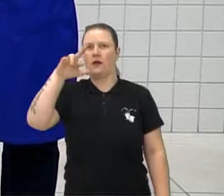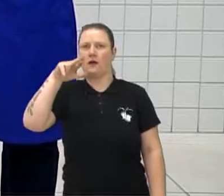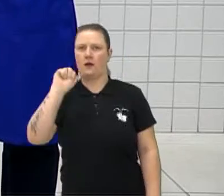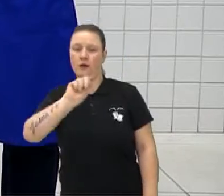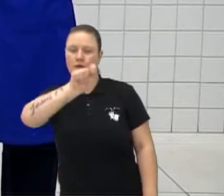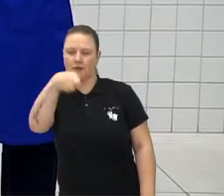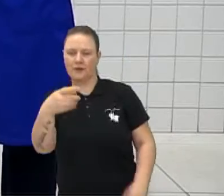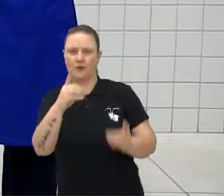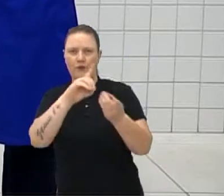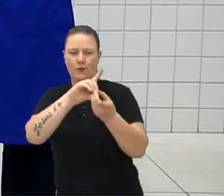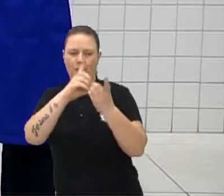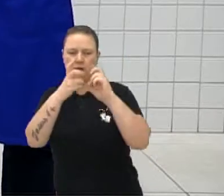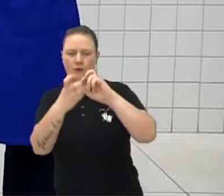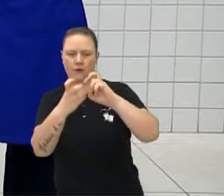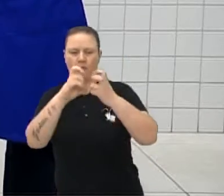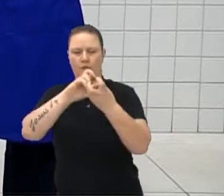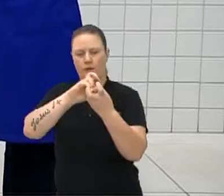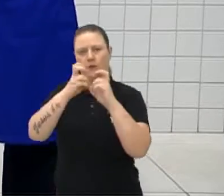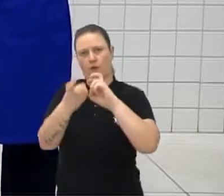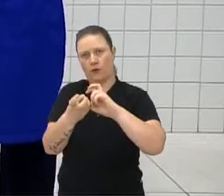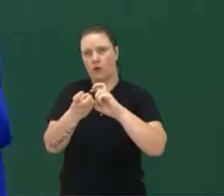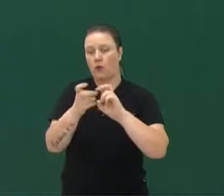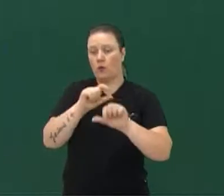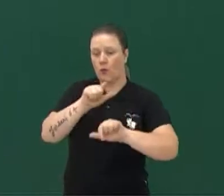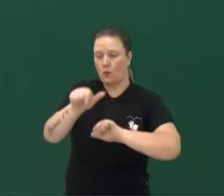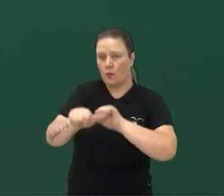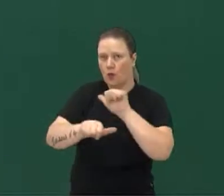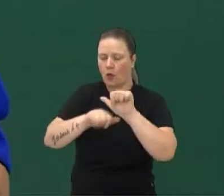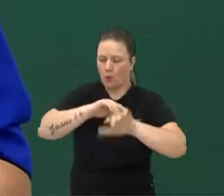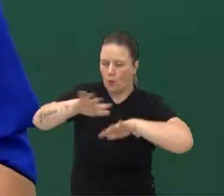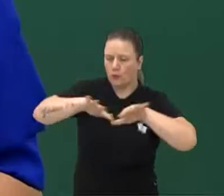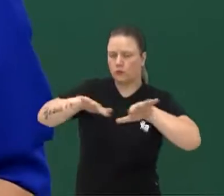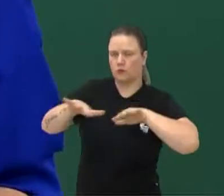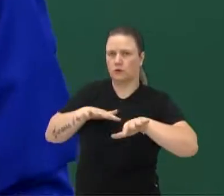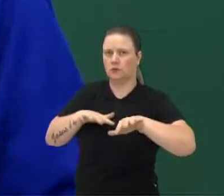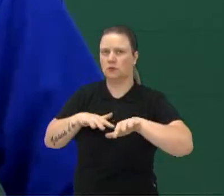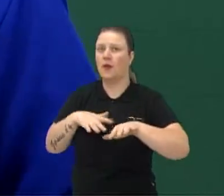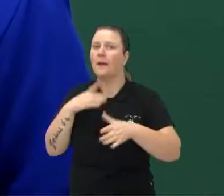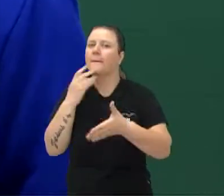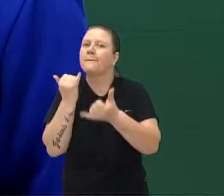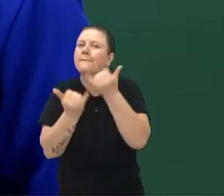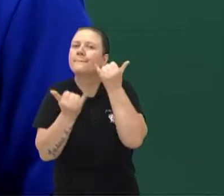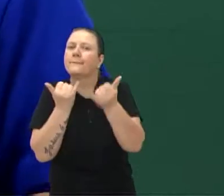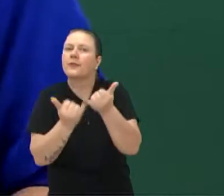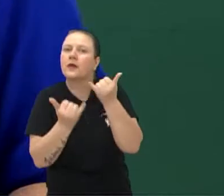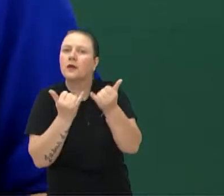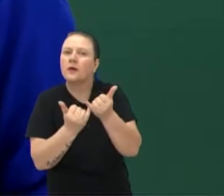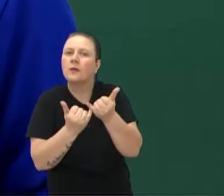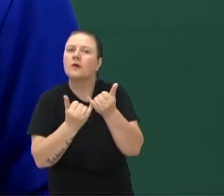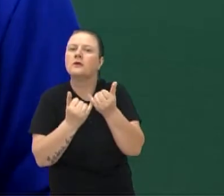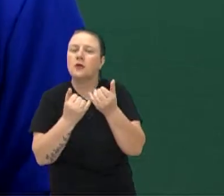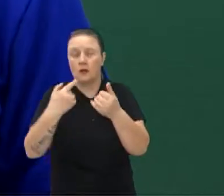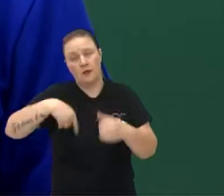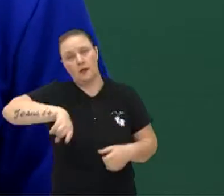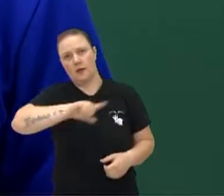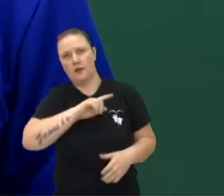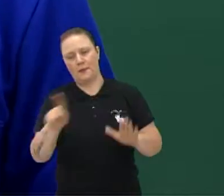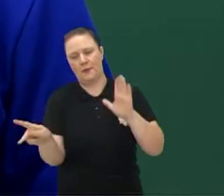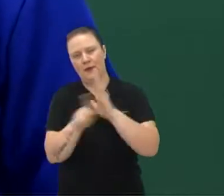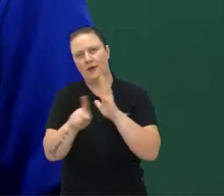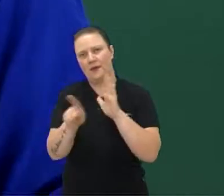melhor como que é esse movimento do uprock, né? Existe algo parecido com a nossa